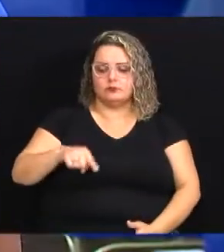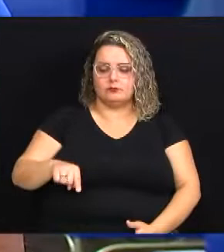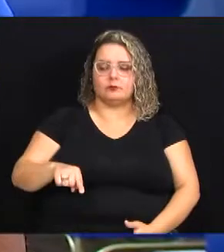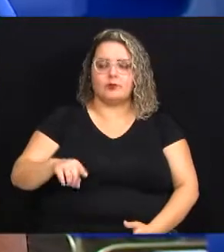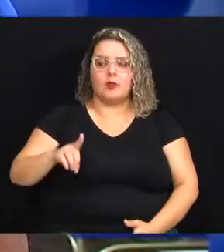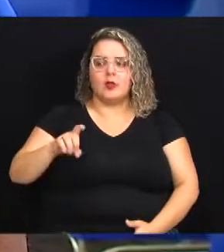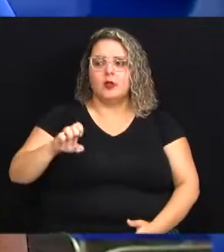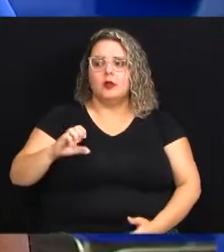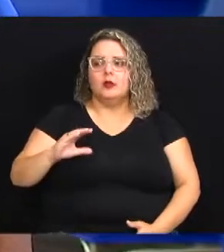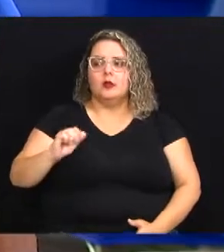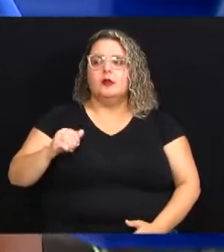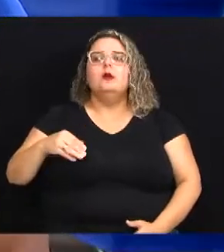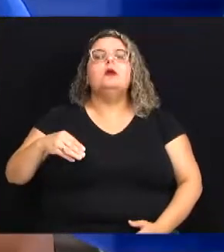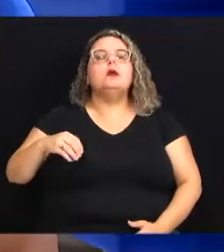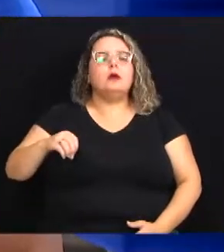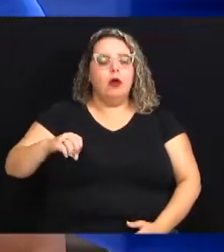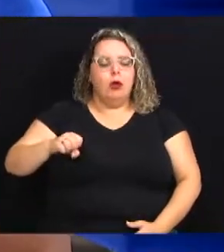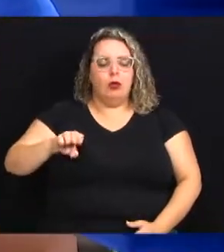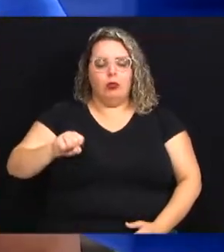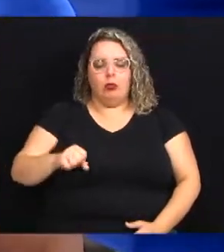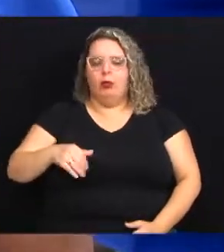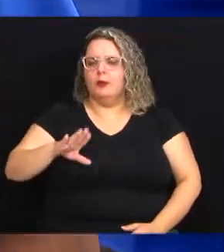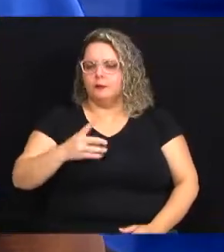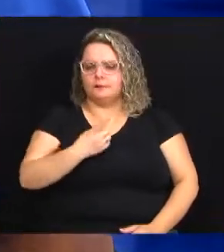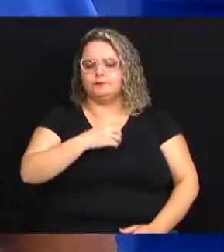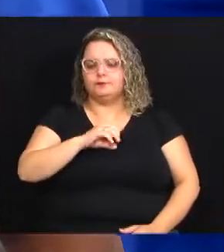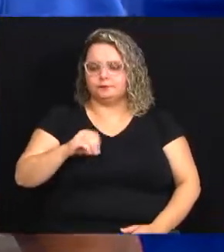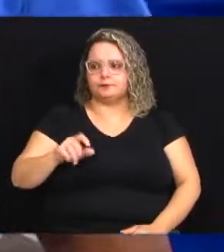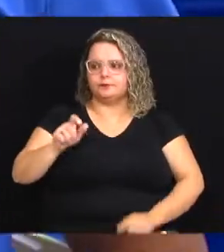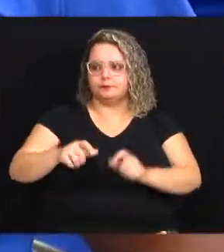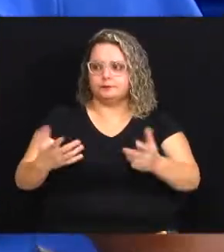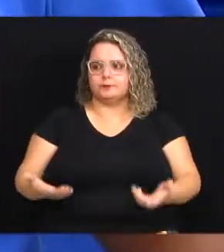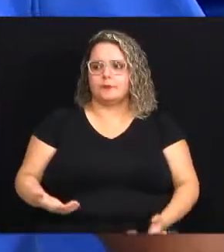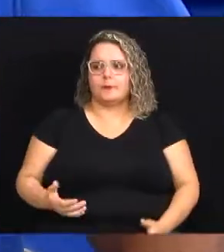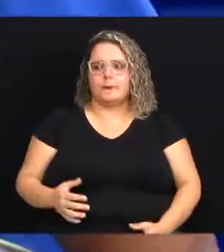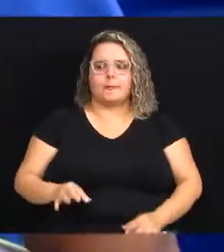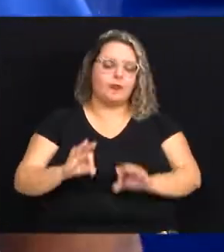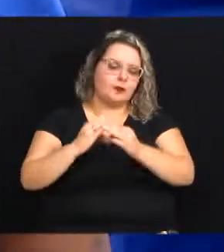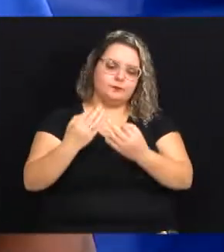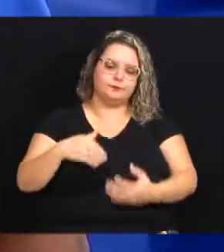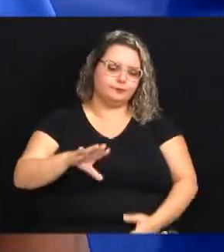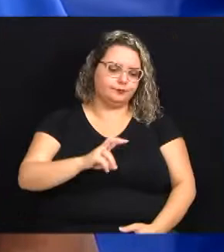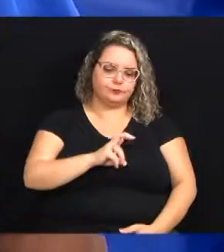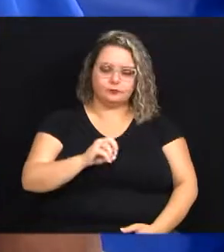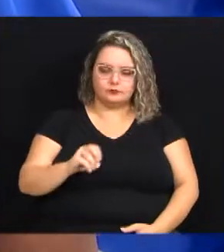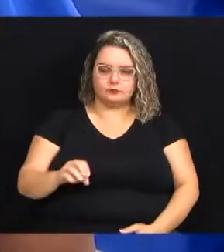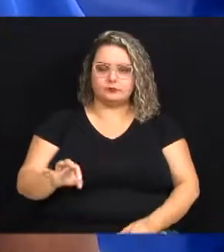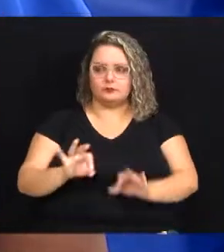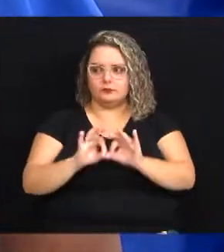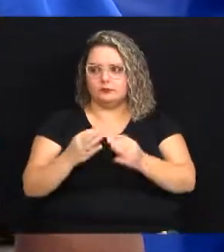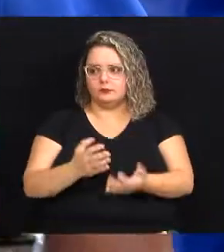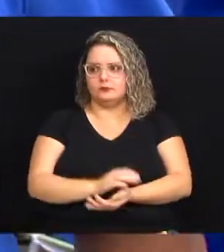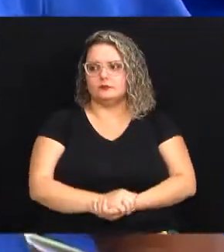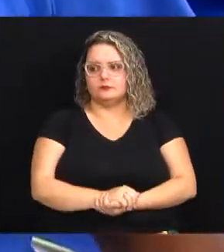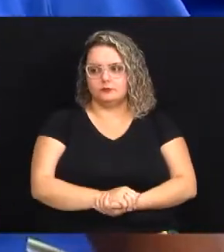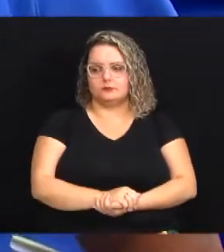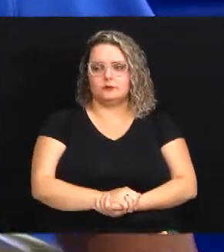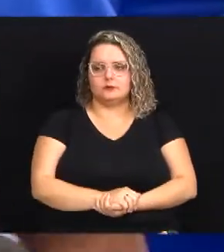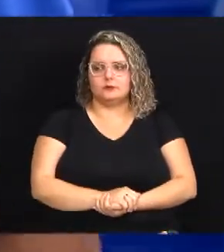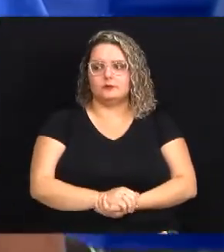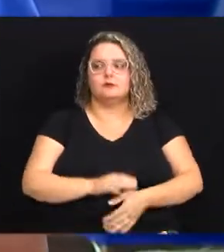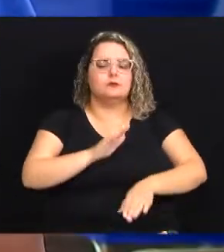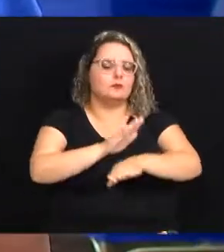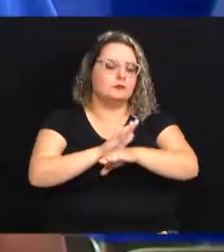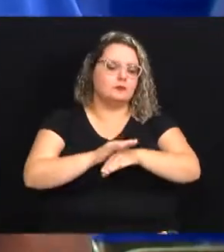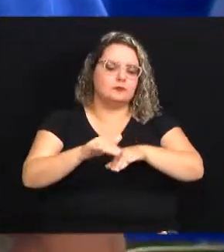associação diretamente tem mais de 100 indiretamente tem mais de 500 tipo a gente fazendo feira ajuda o estacionamento